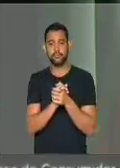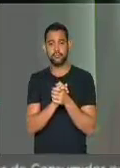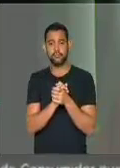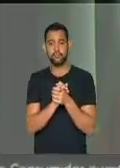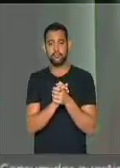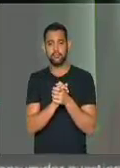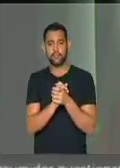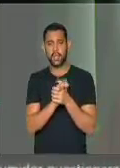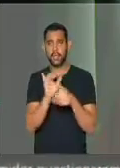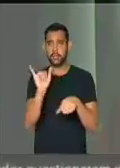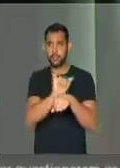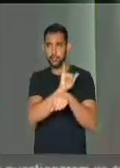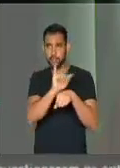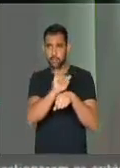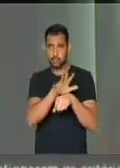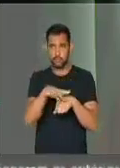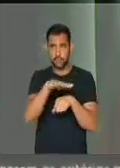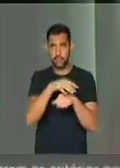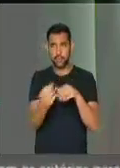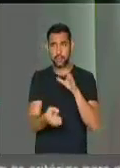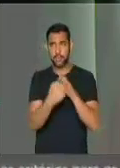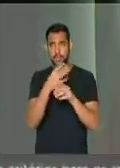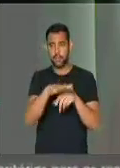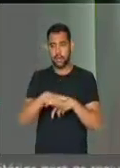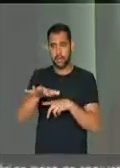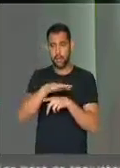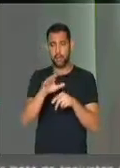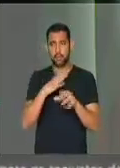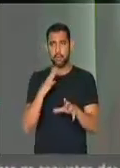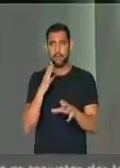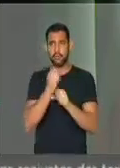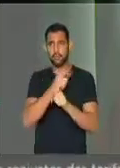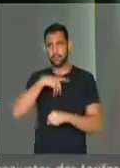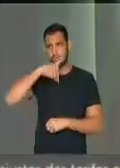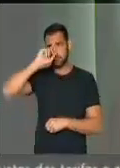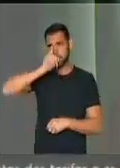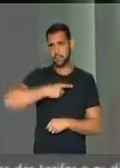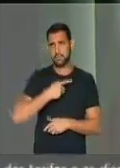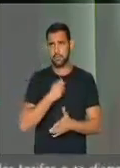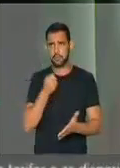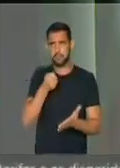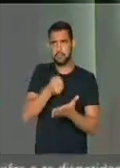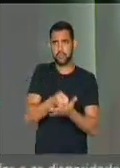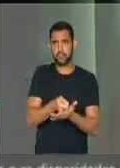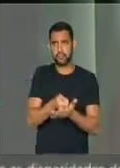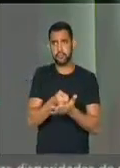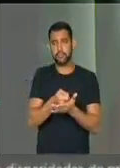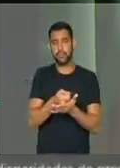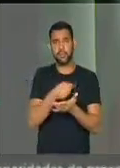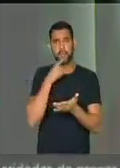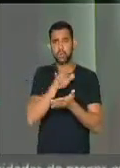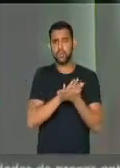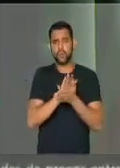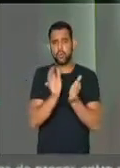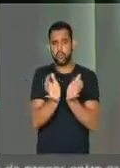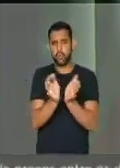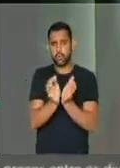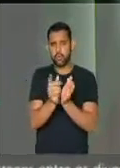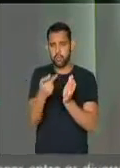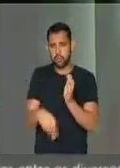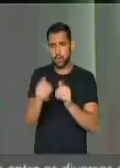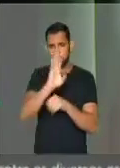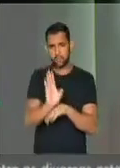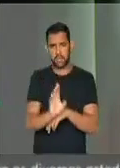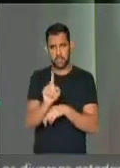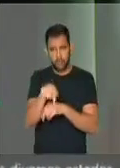Essa estratégia cria o espaço para o totalitarismo se impor. E não é um movimento só no